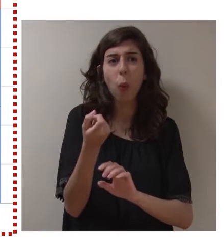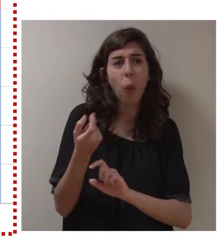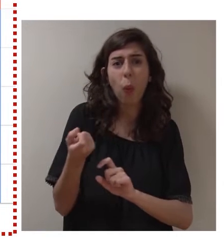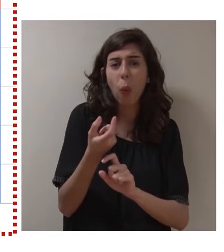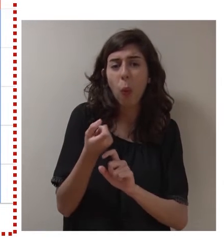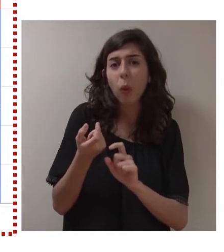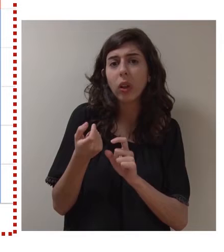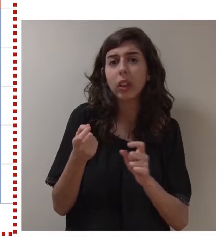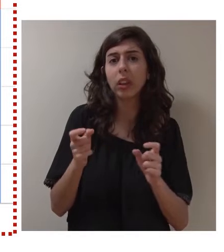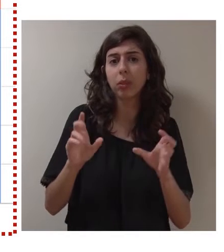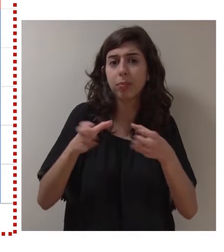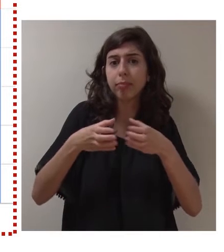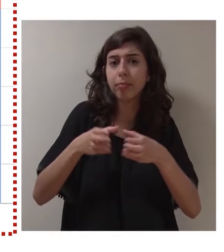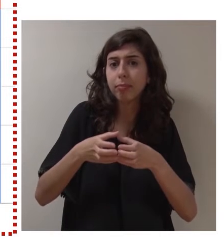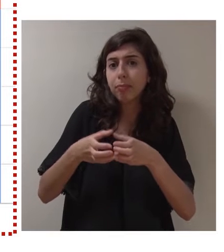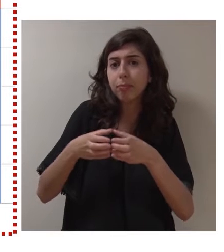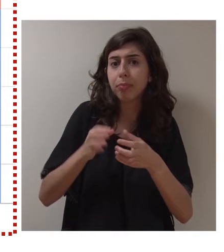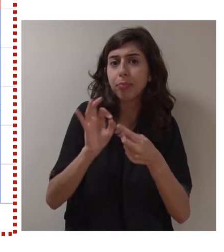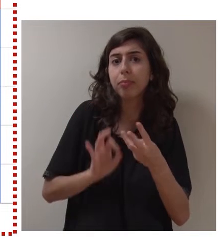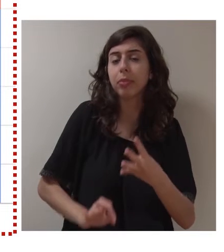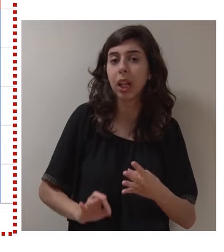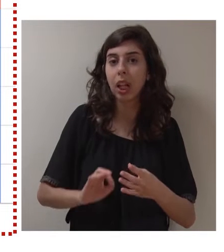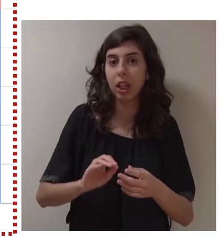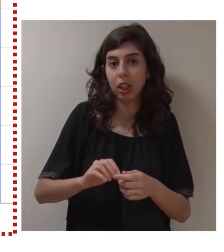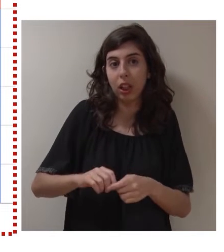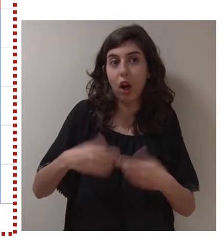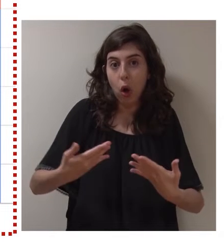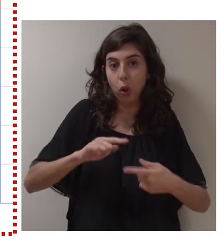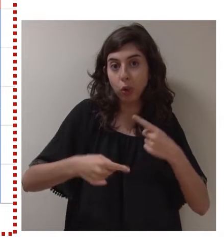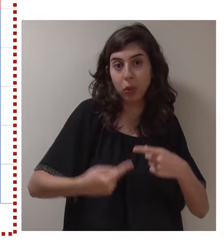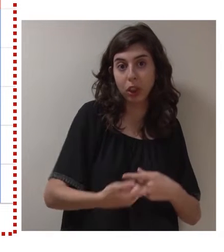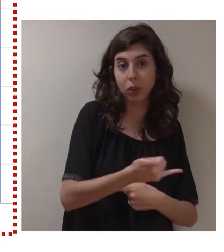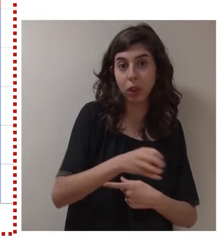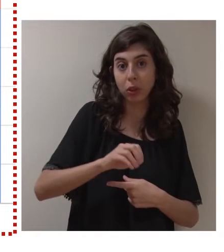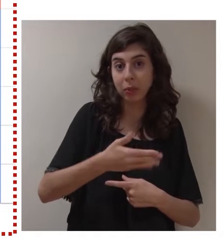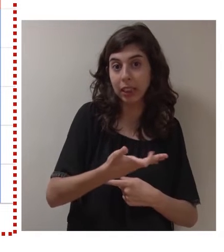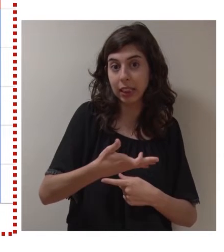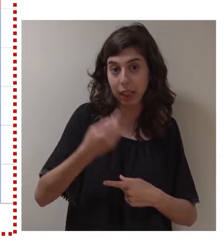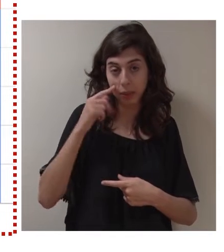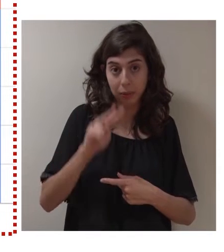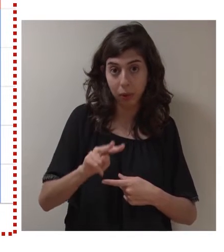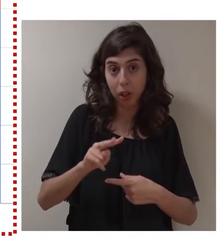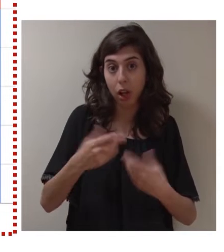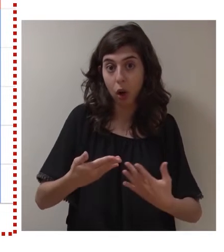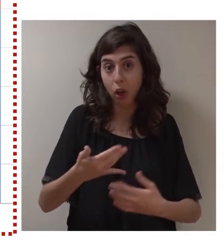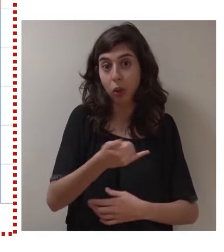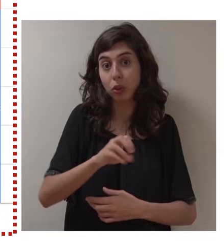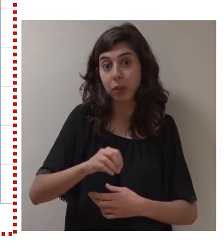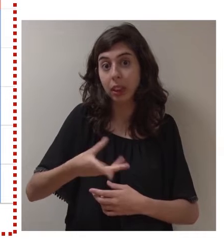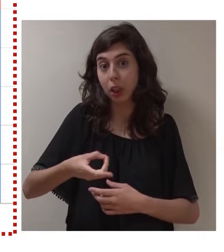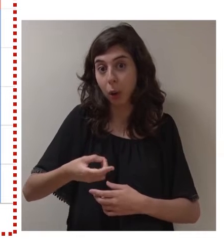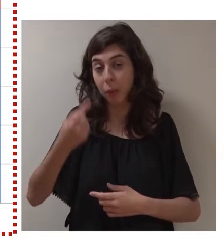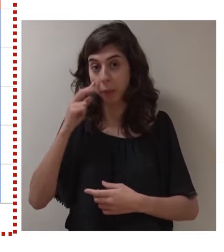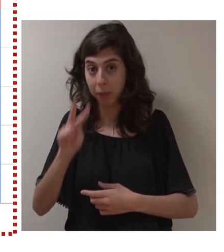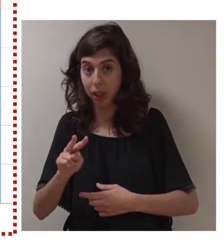comunitário, na verdade, porque uma parte do quadro comunitário teve repercussão em 2017 e vai agora ter repercussão de 2019 para 2020.